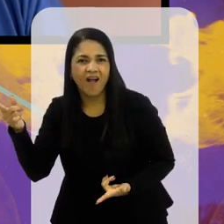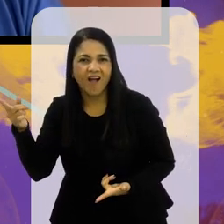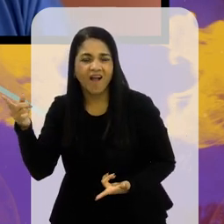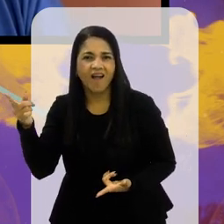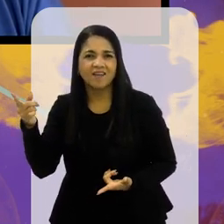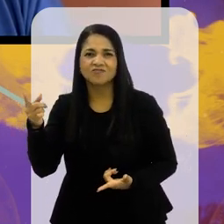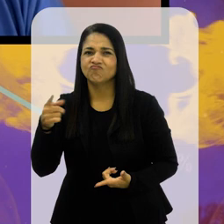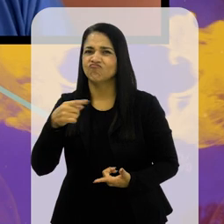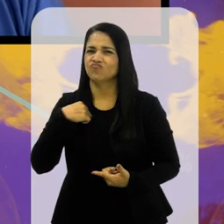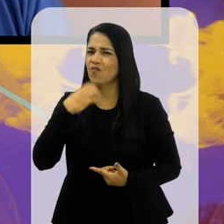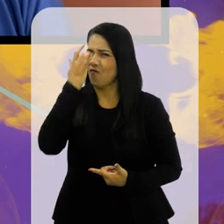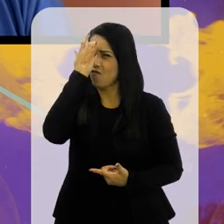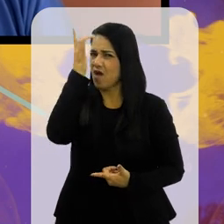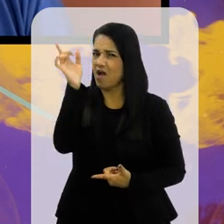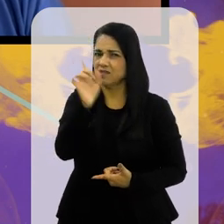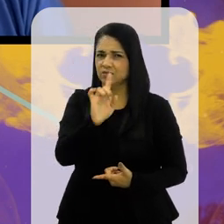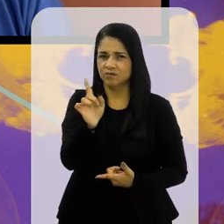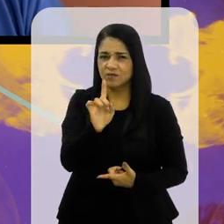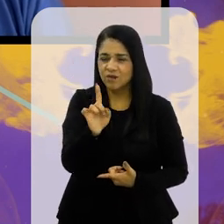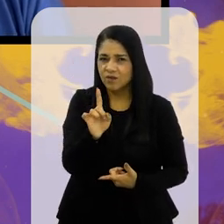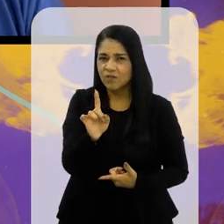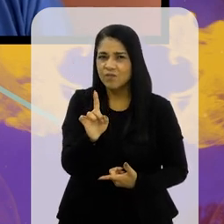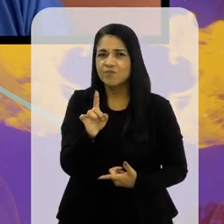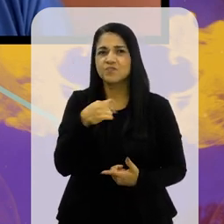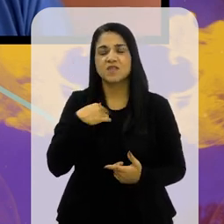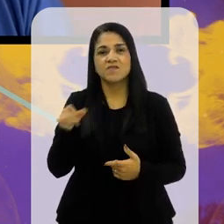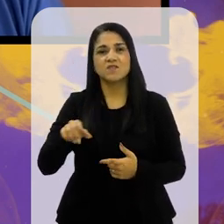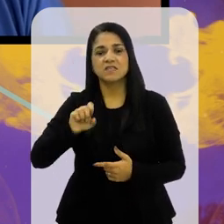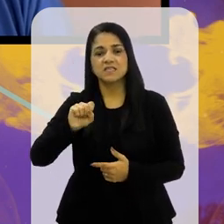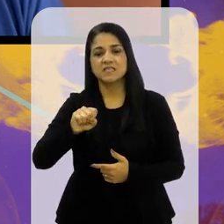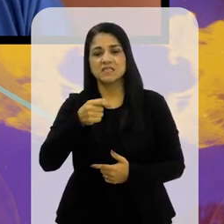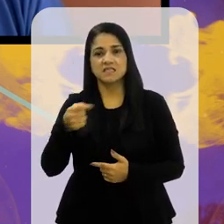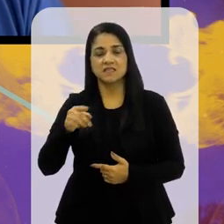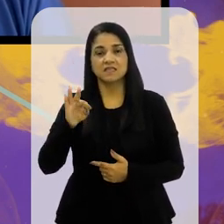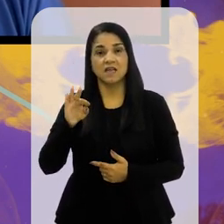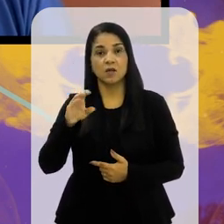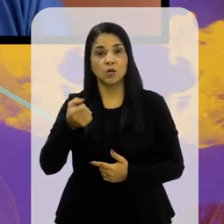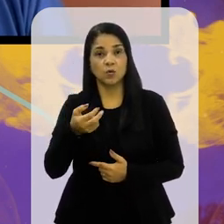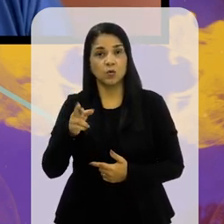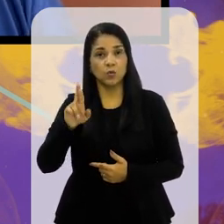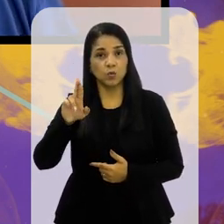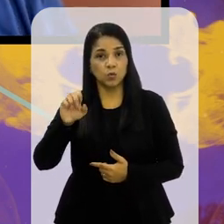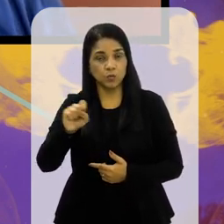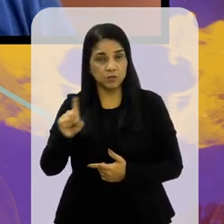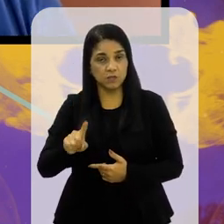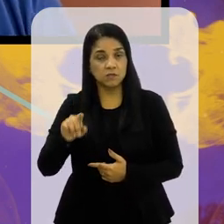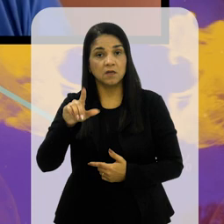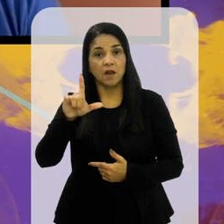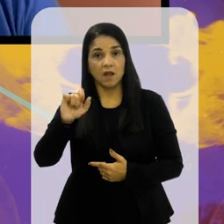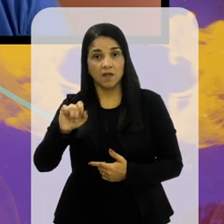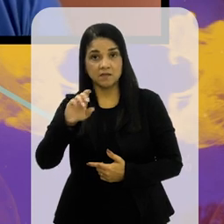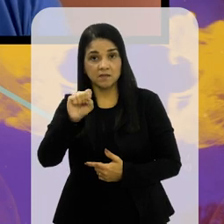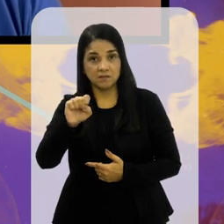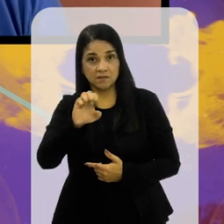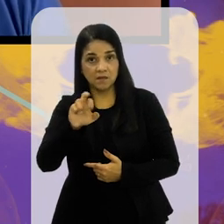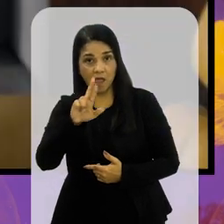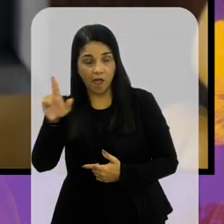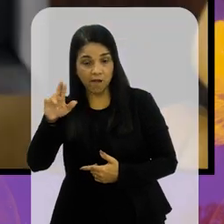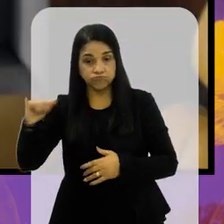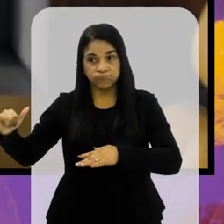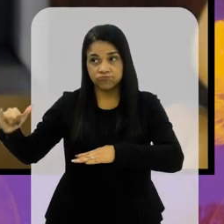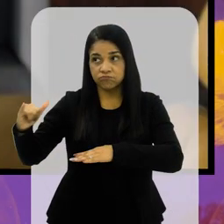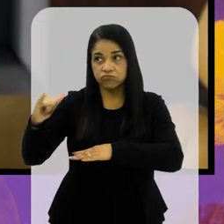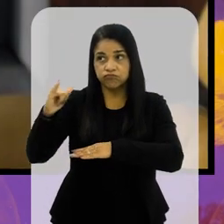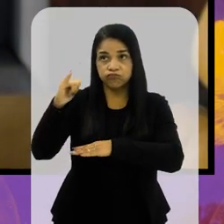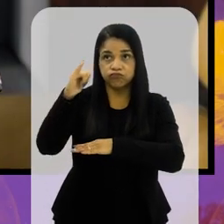venceu. Mas não é fácil. Tanto que ele fez, ele ficou em Santa Cruz de La Serra, 3 horas antes ou 4 horas antes. Pegou o voo